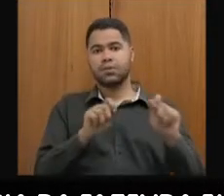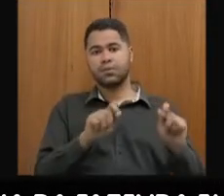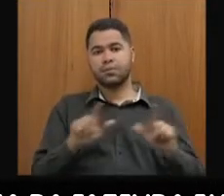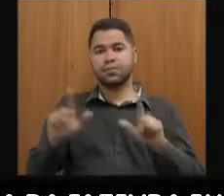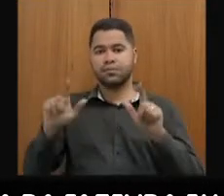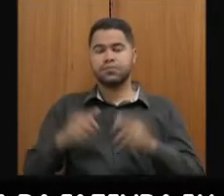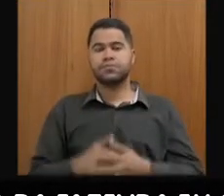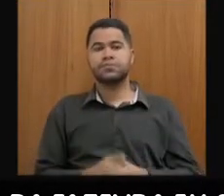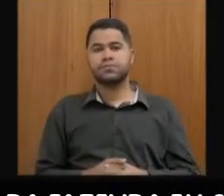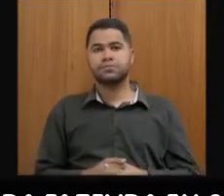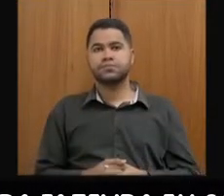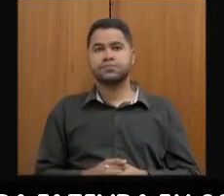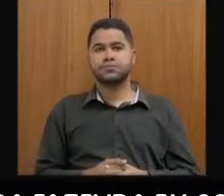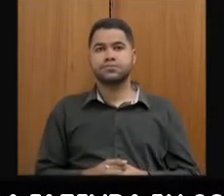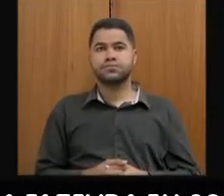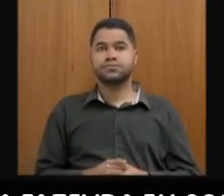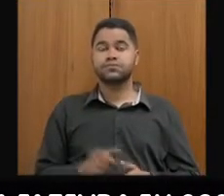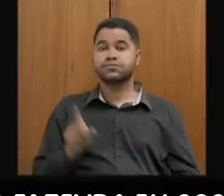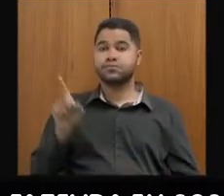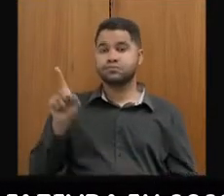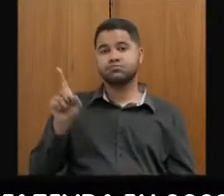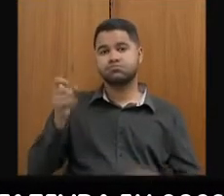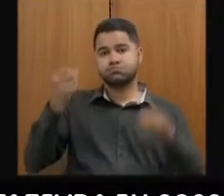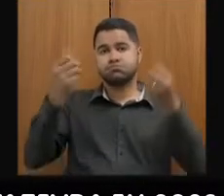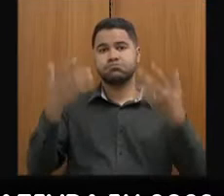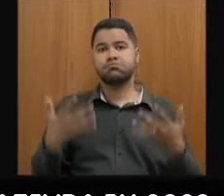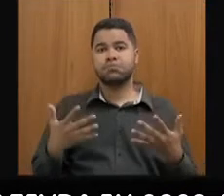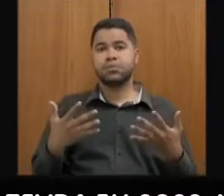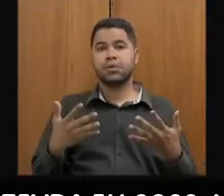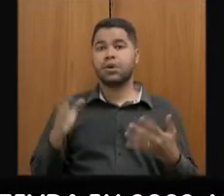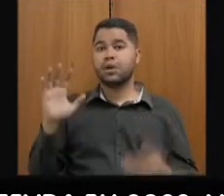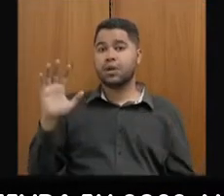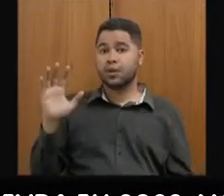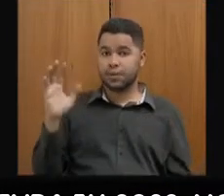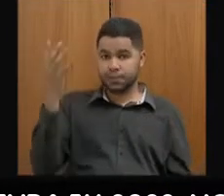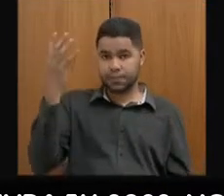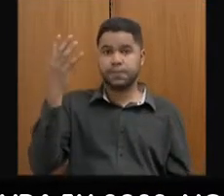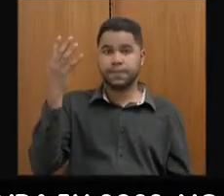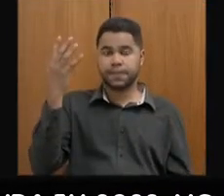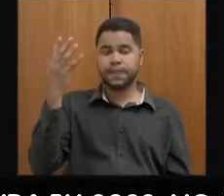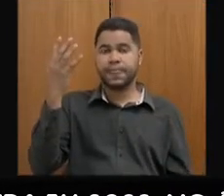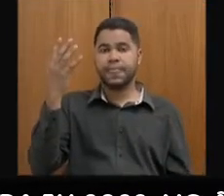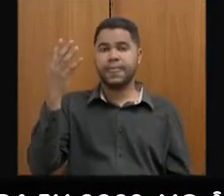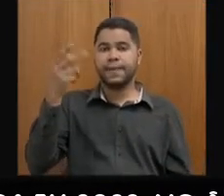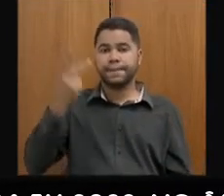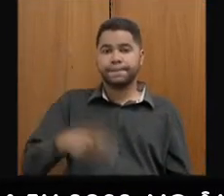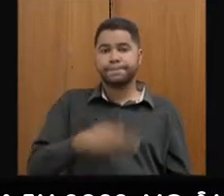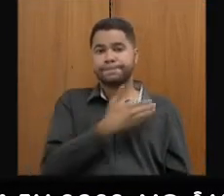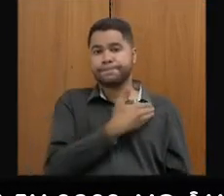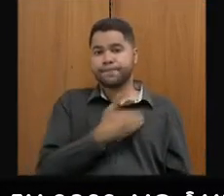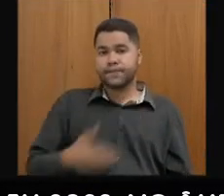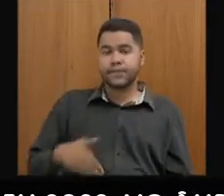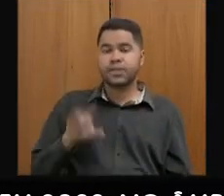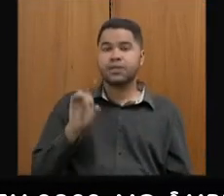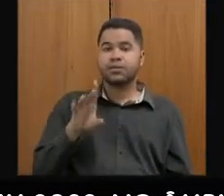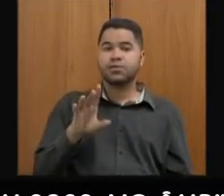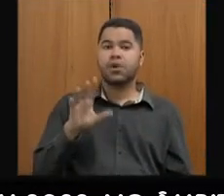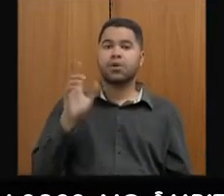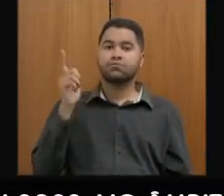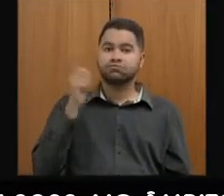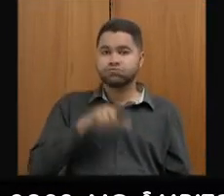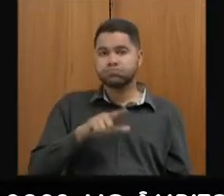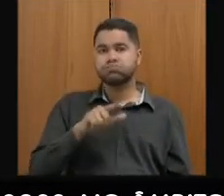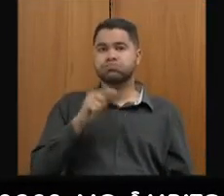favor. Aqui, aquilo que eu falei, em termos de impactos do Estado somente aderindo ao